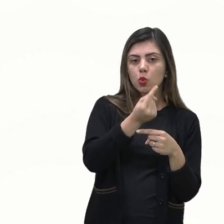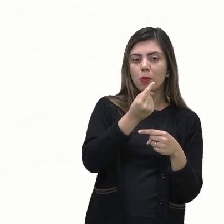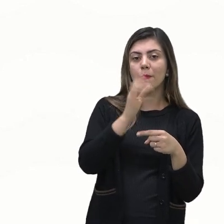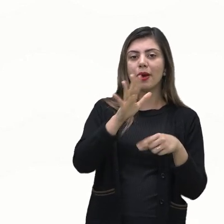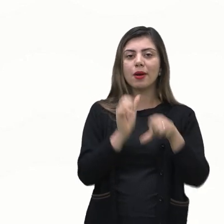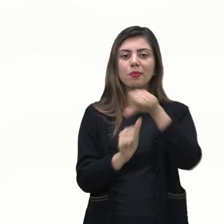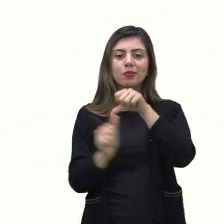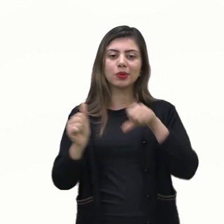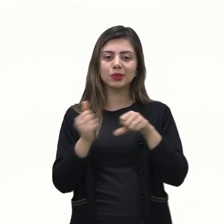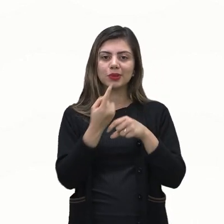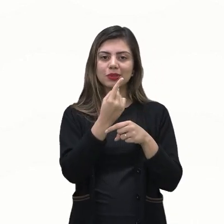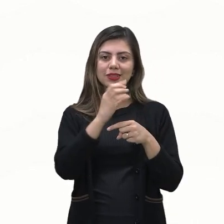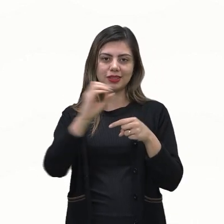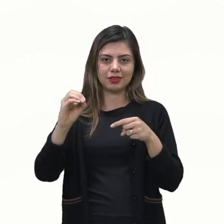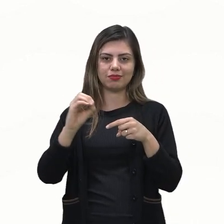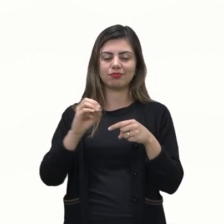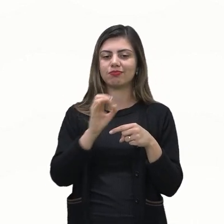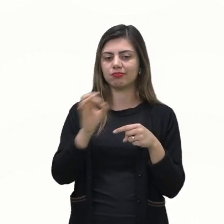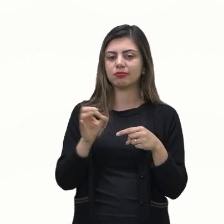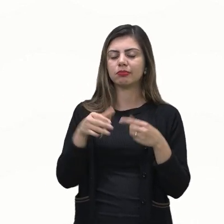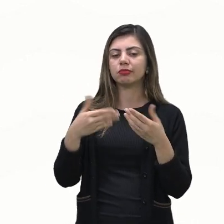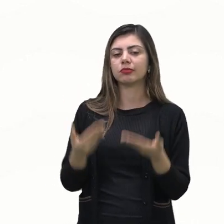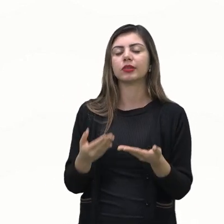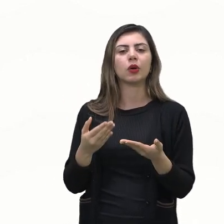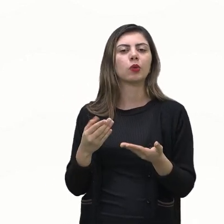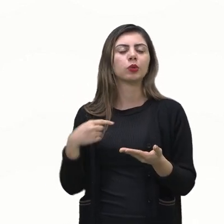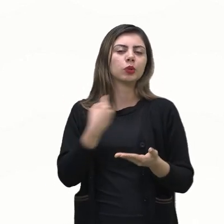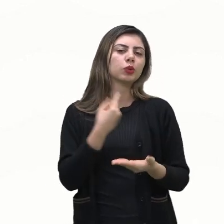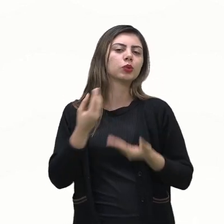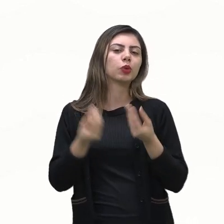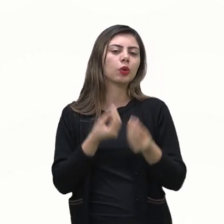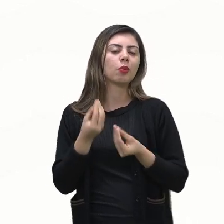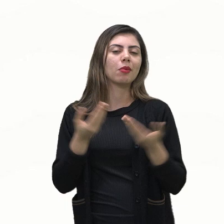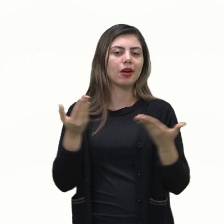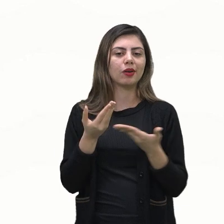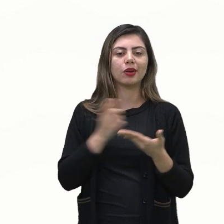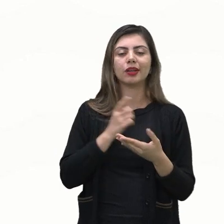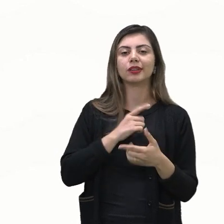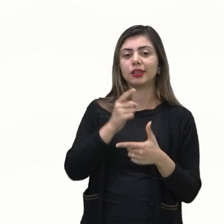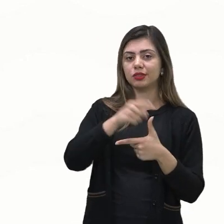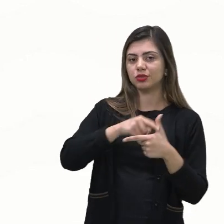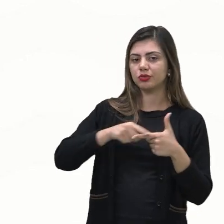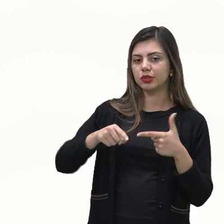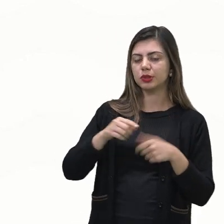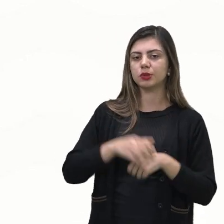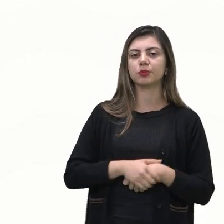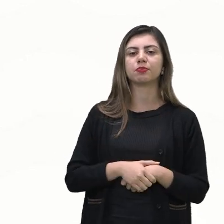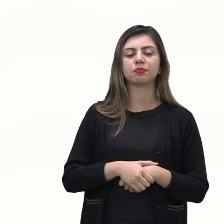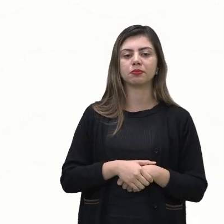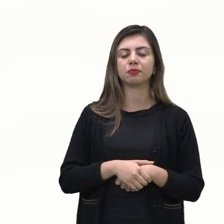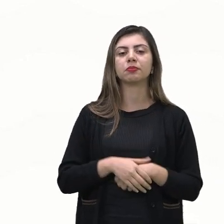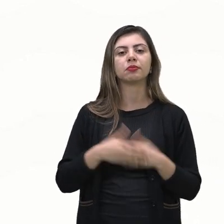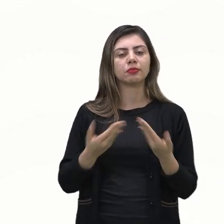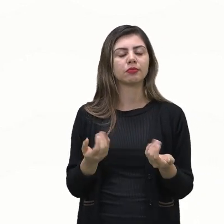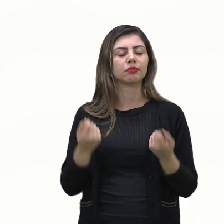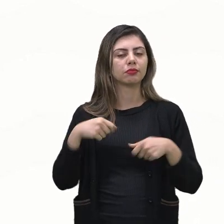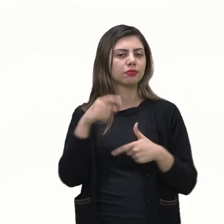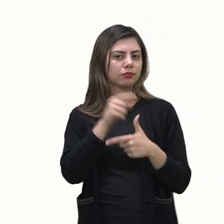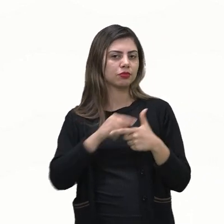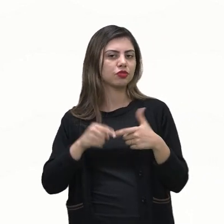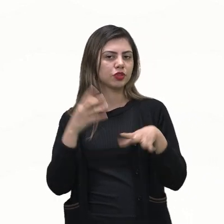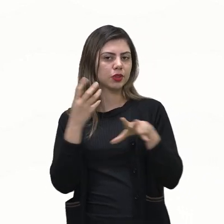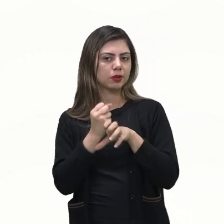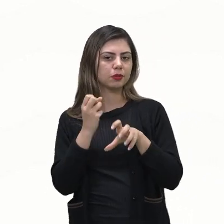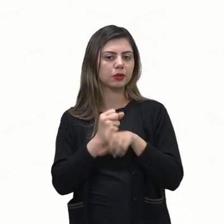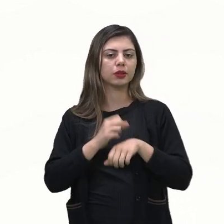agora em número cem e aí você vai dividir esse valor você vai resolver essa divisão